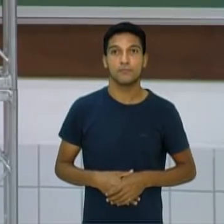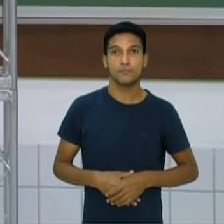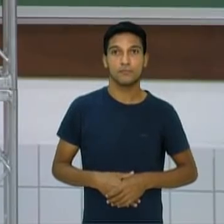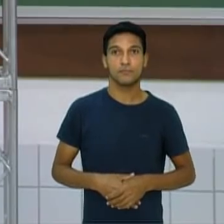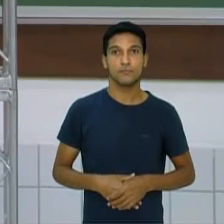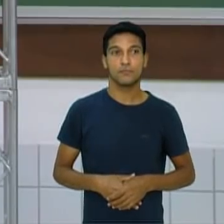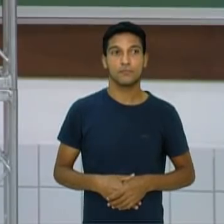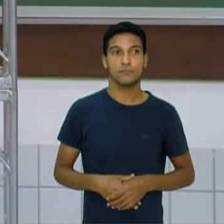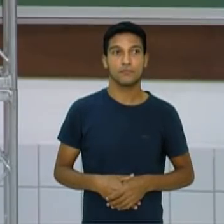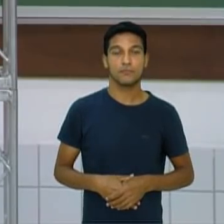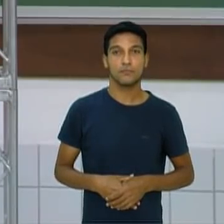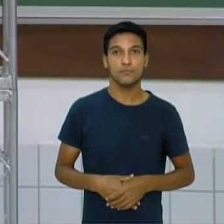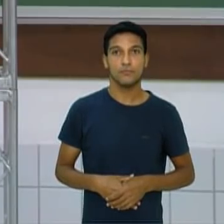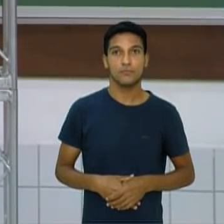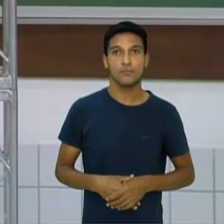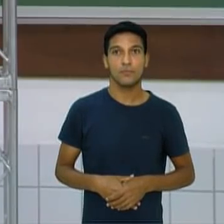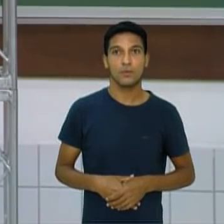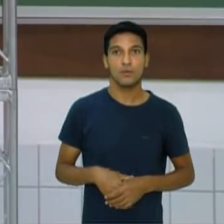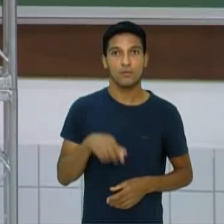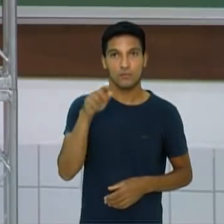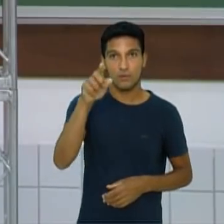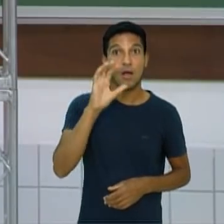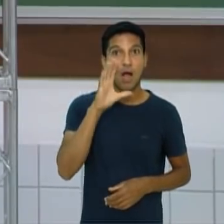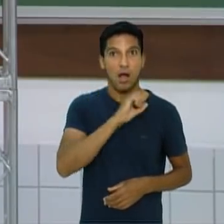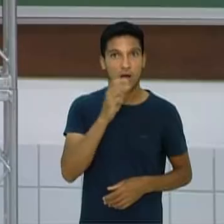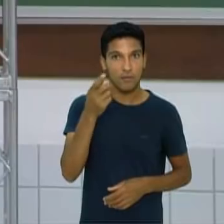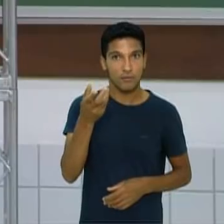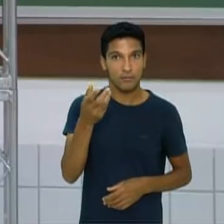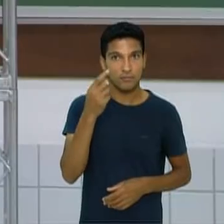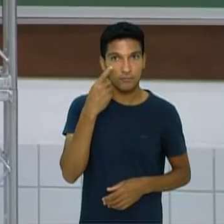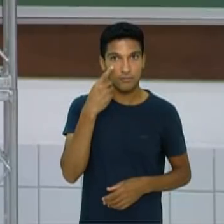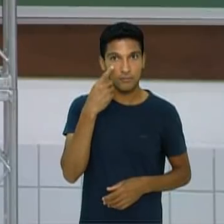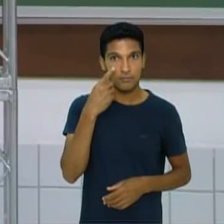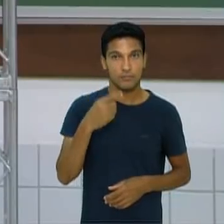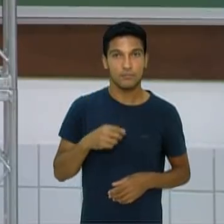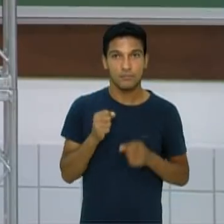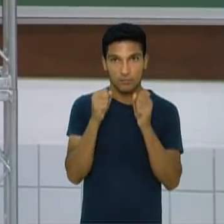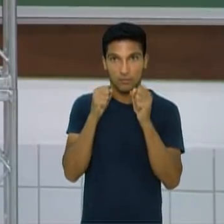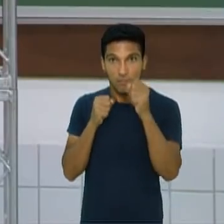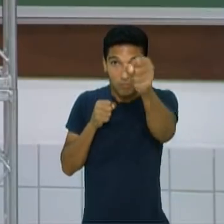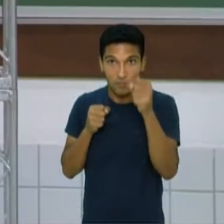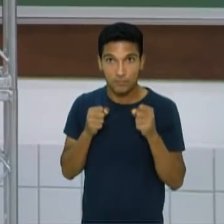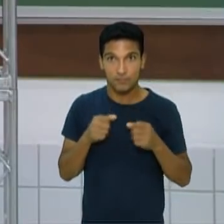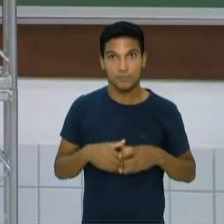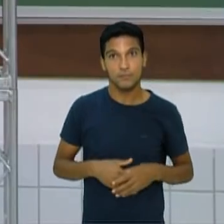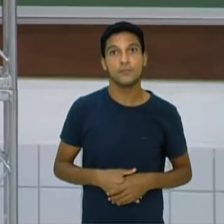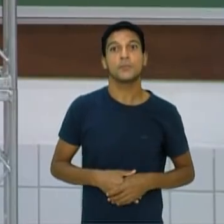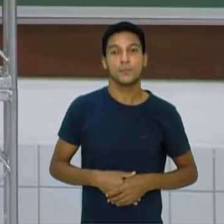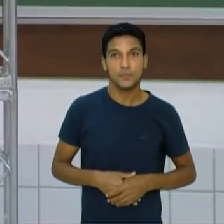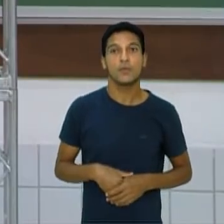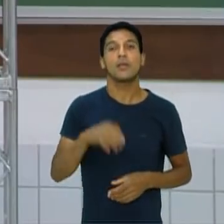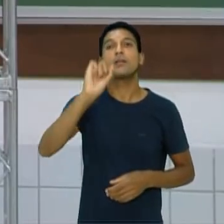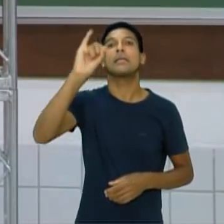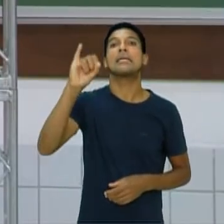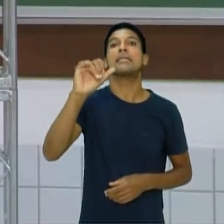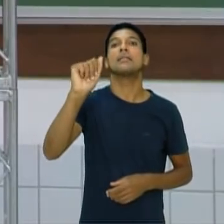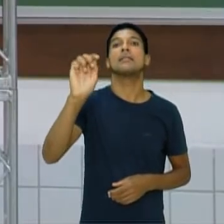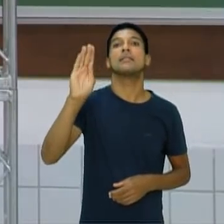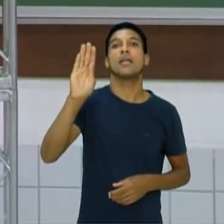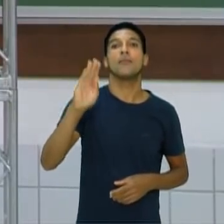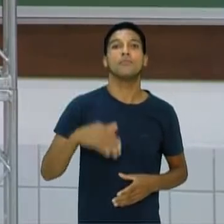e volta. Fiz bem devagar, agora faz rapidinho. Vai e voltou. Beleza? Esse, então, é o jebe.